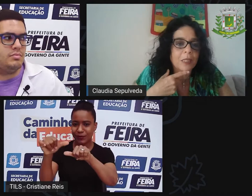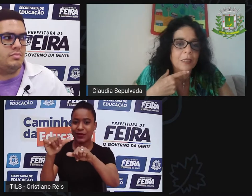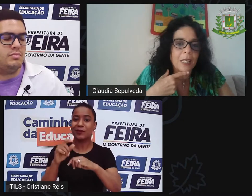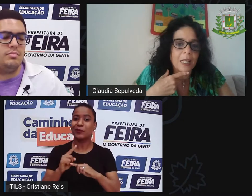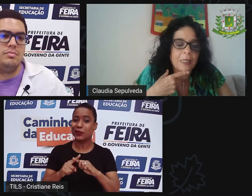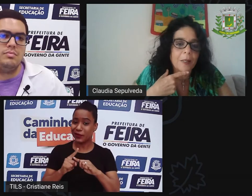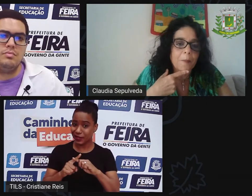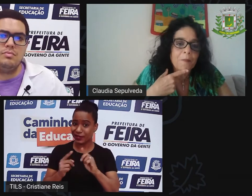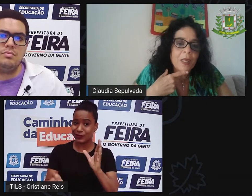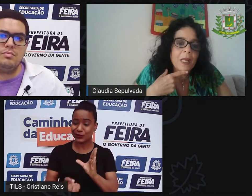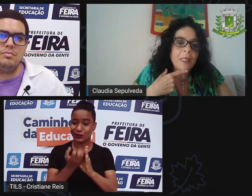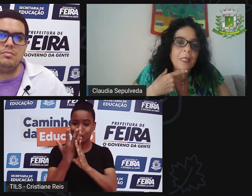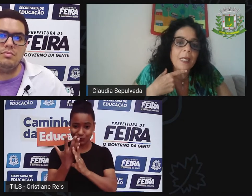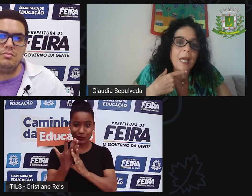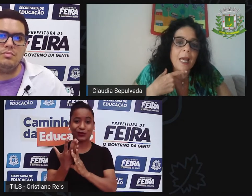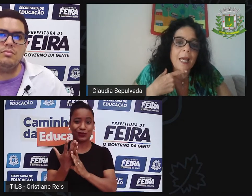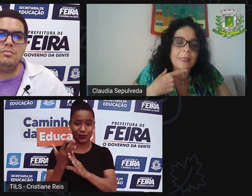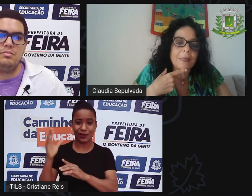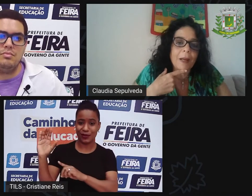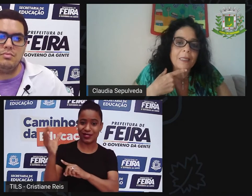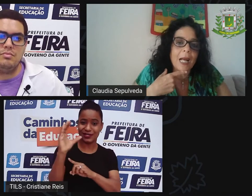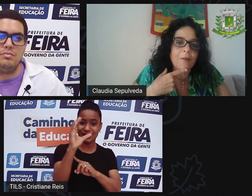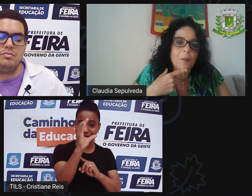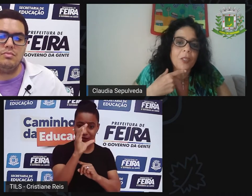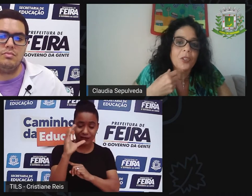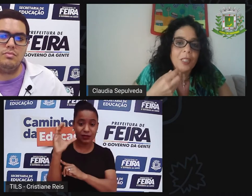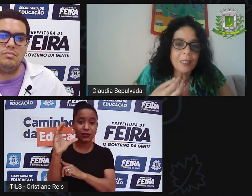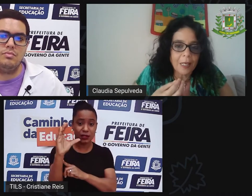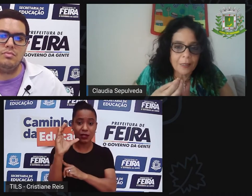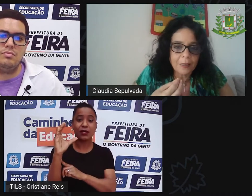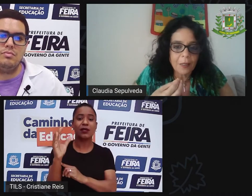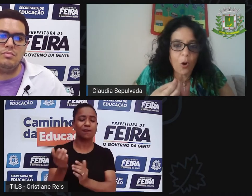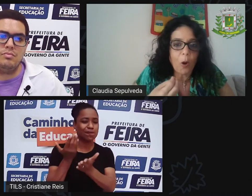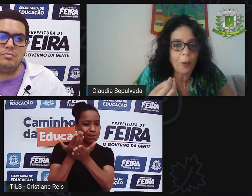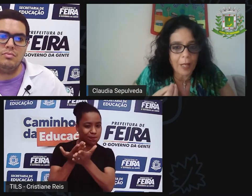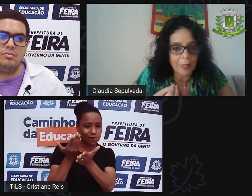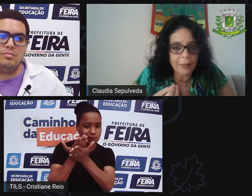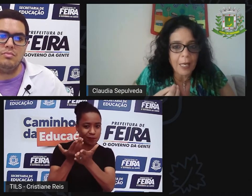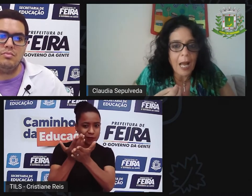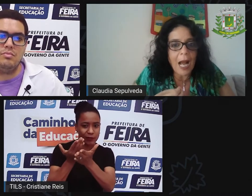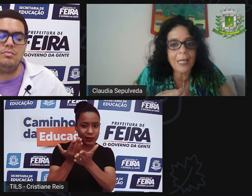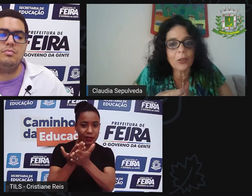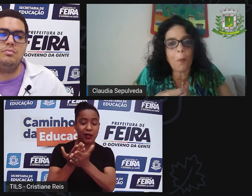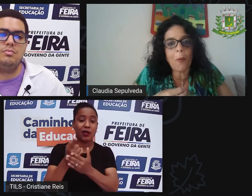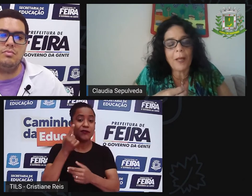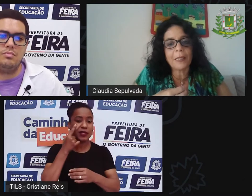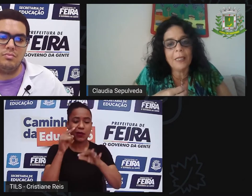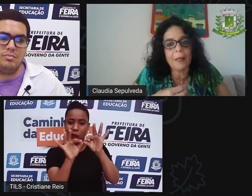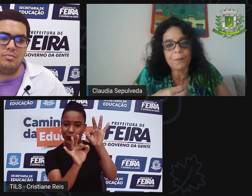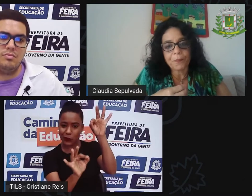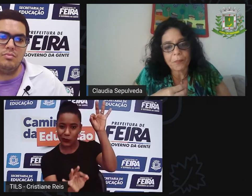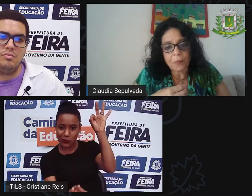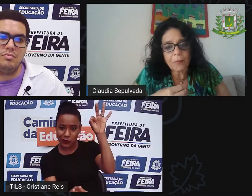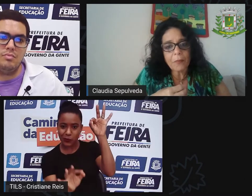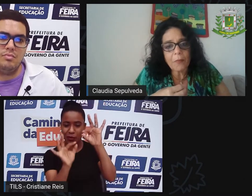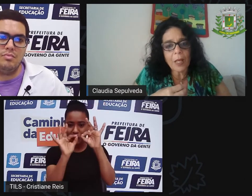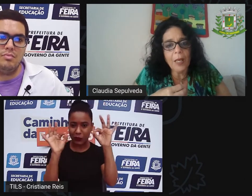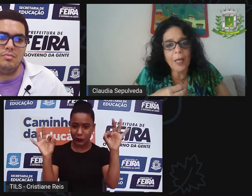campos da ciência, que se baseavam em medidas corporais, a antropometria